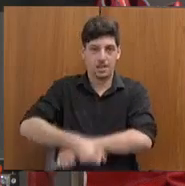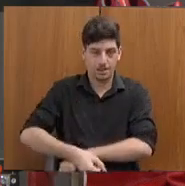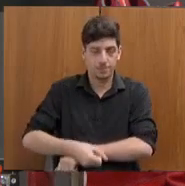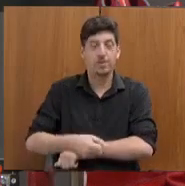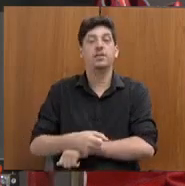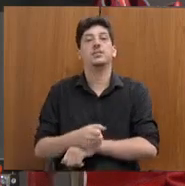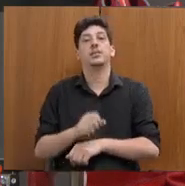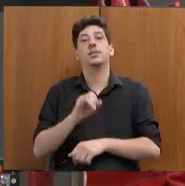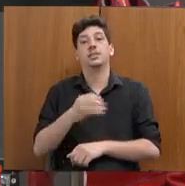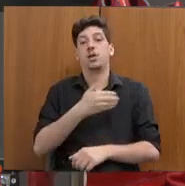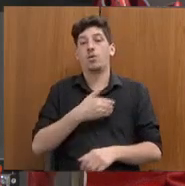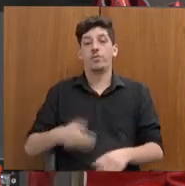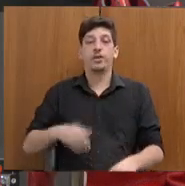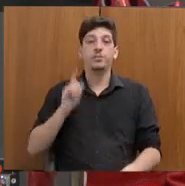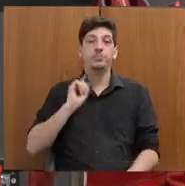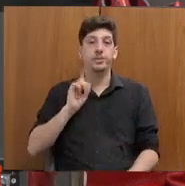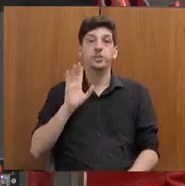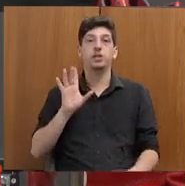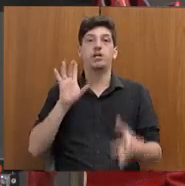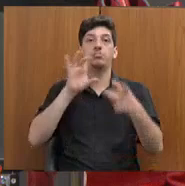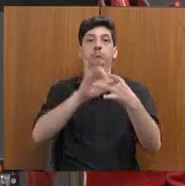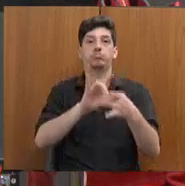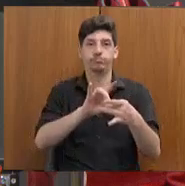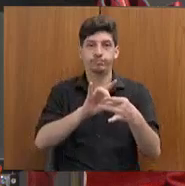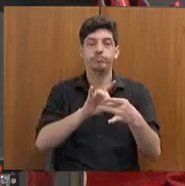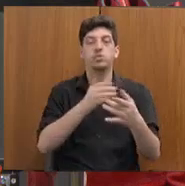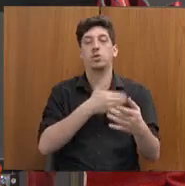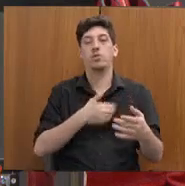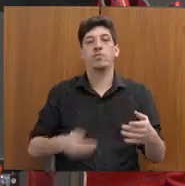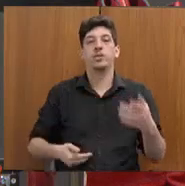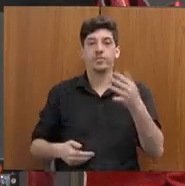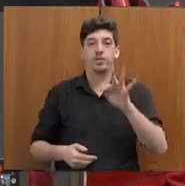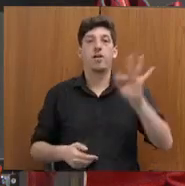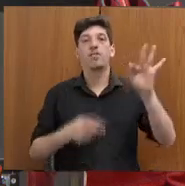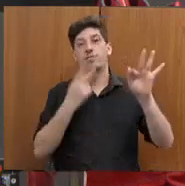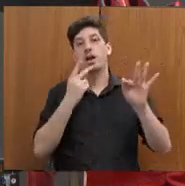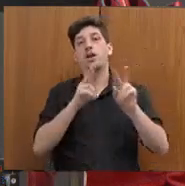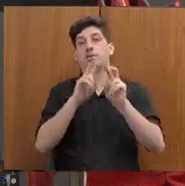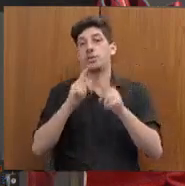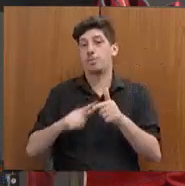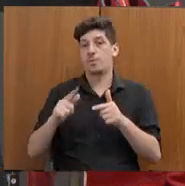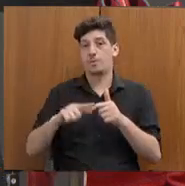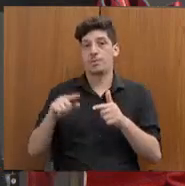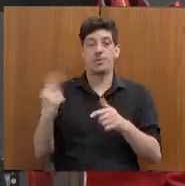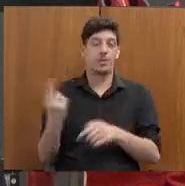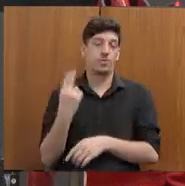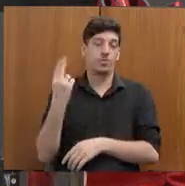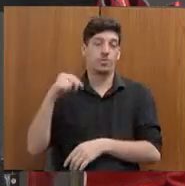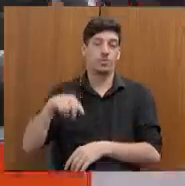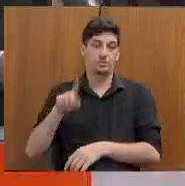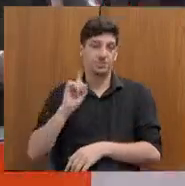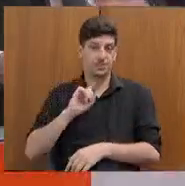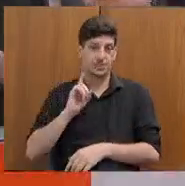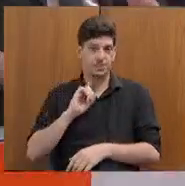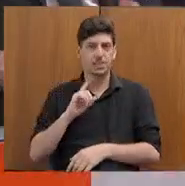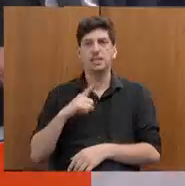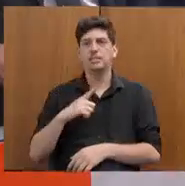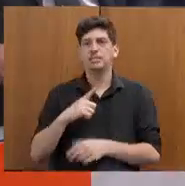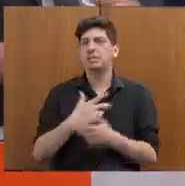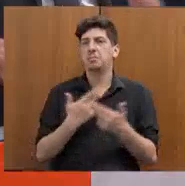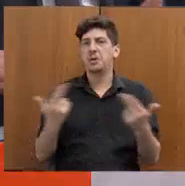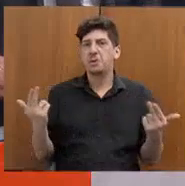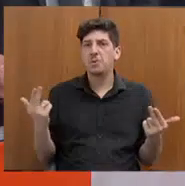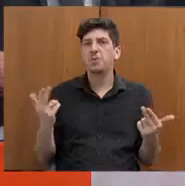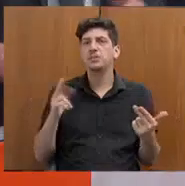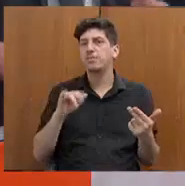acionou o governo federal para tratar do assunto, dada a gravidade do problema enfrentado aqui em Minas Gerais? Se tem expectativa de